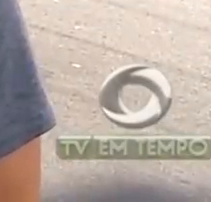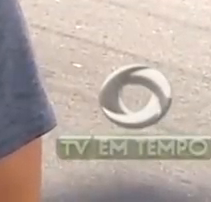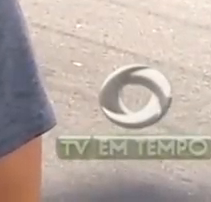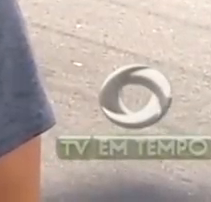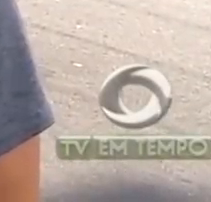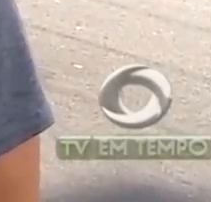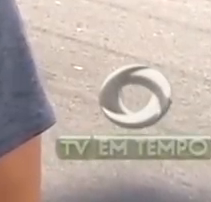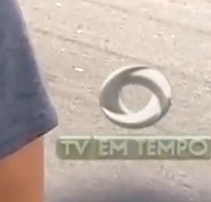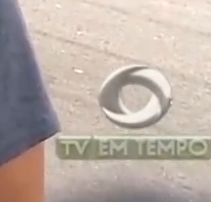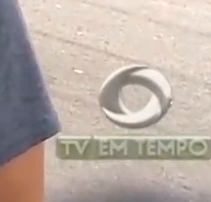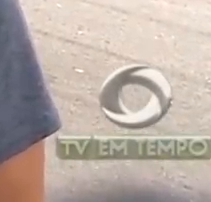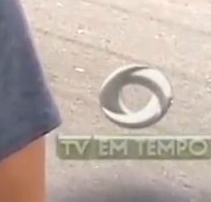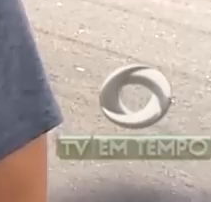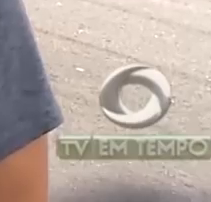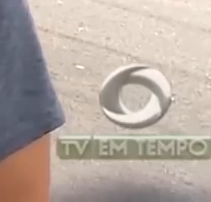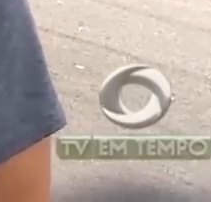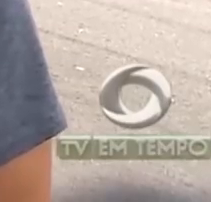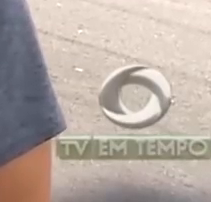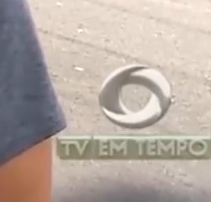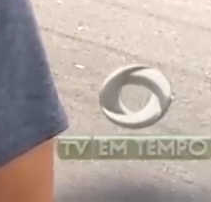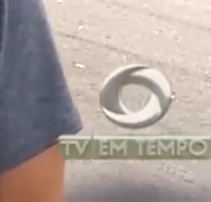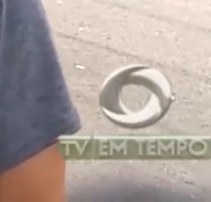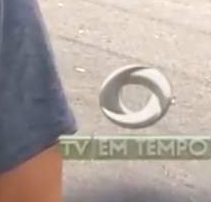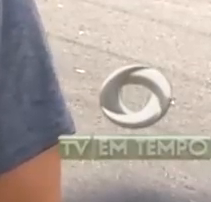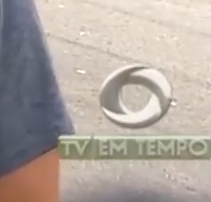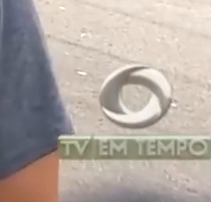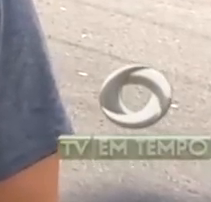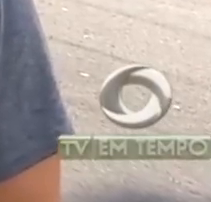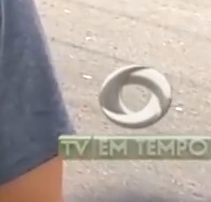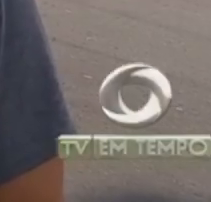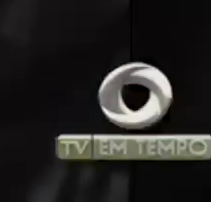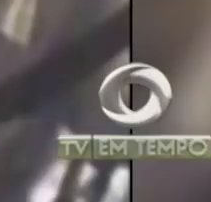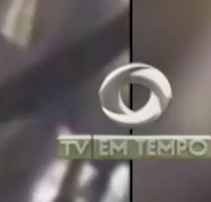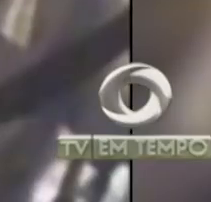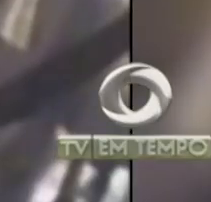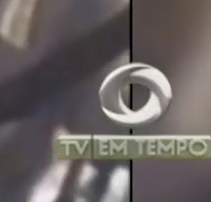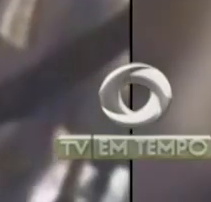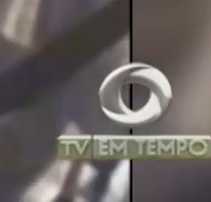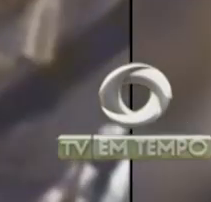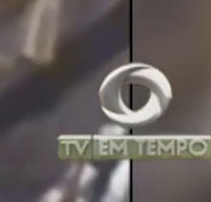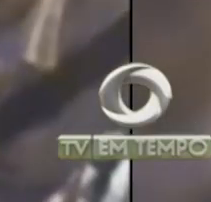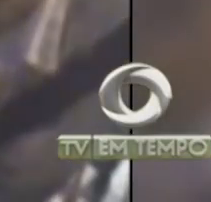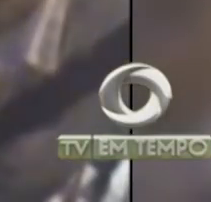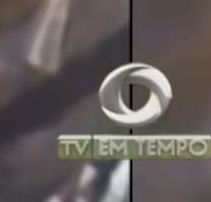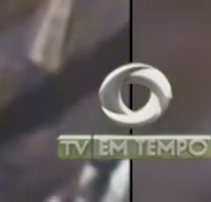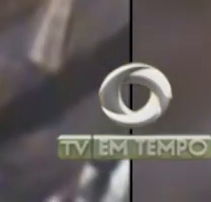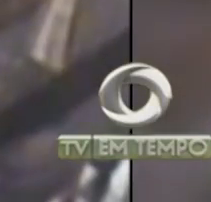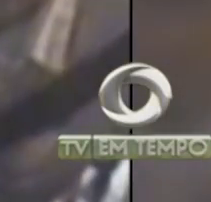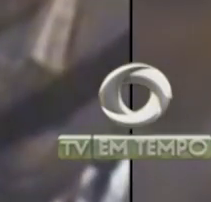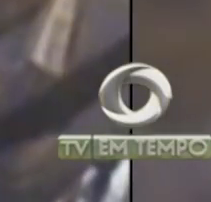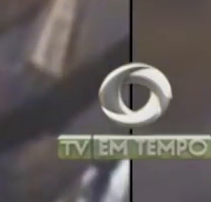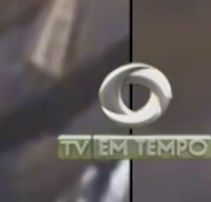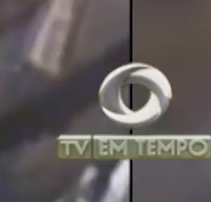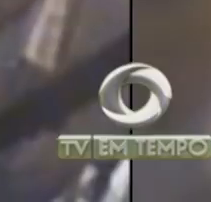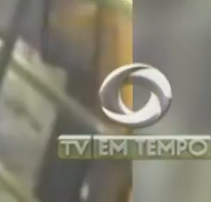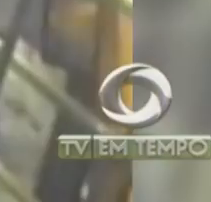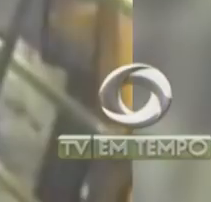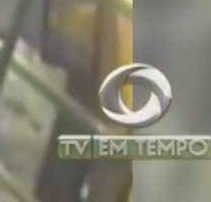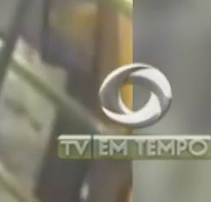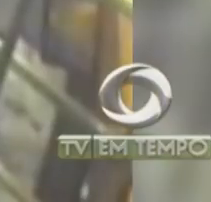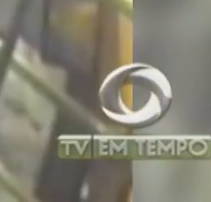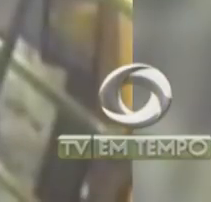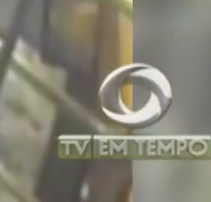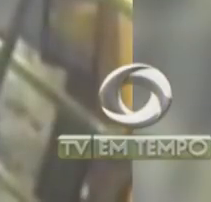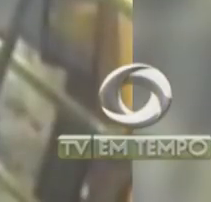chegar e te tirar. Mas, às vezes, você pensa na vida, que é mais importante. 3.600 roubos e furtos em